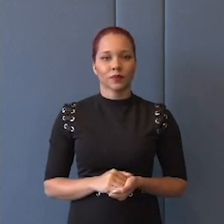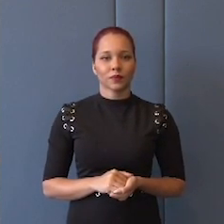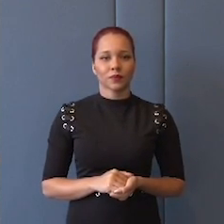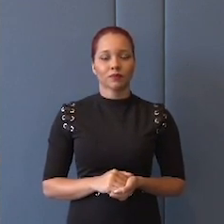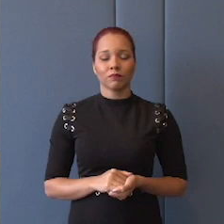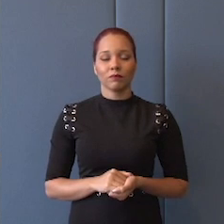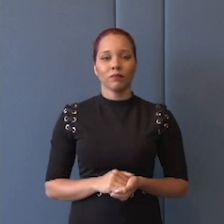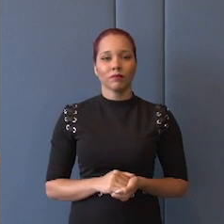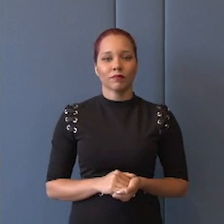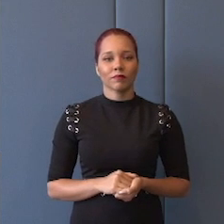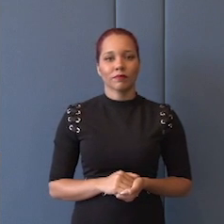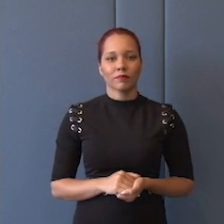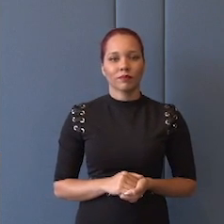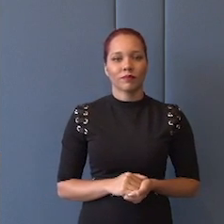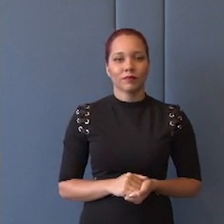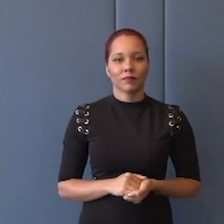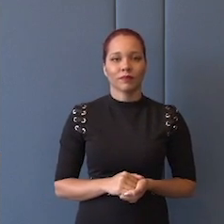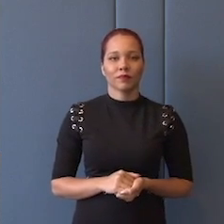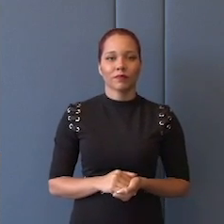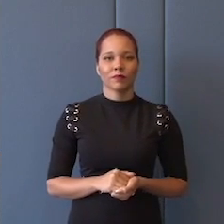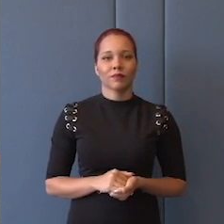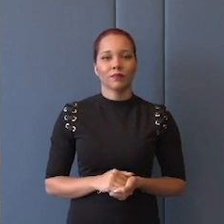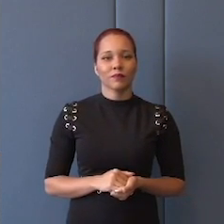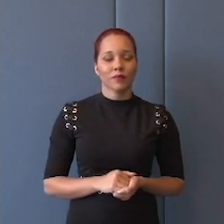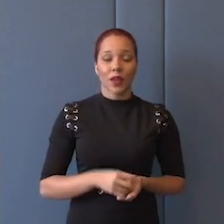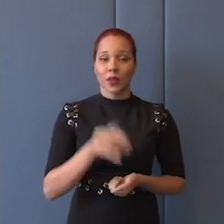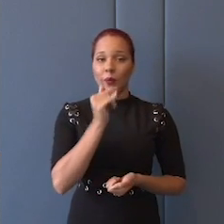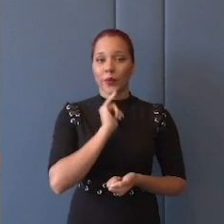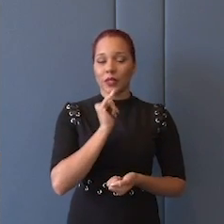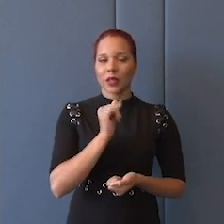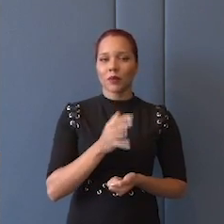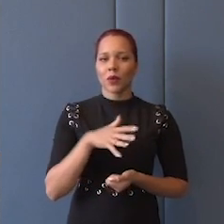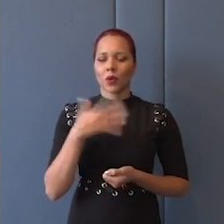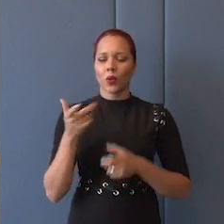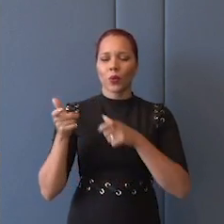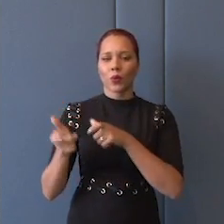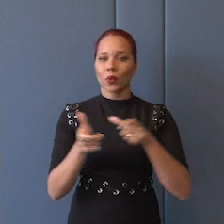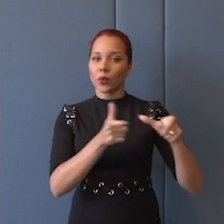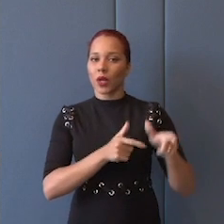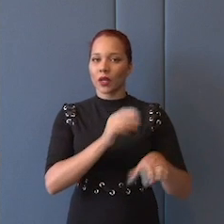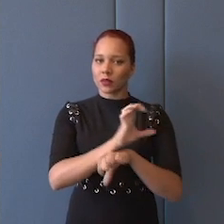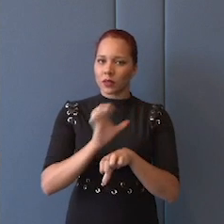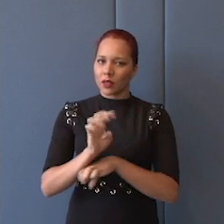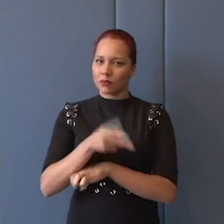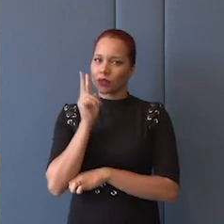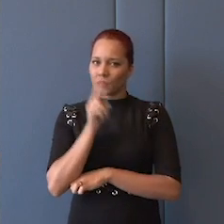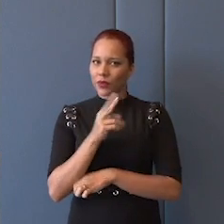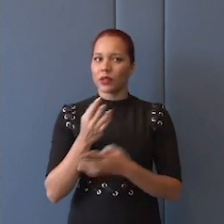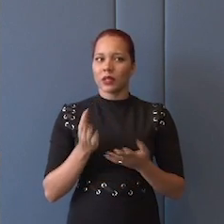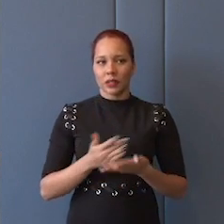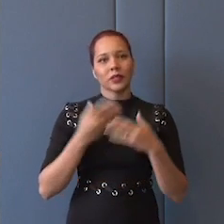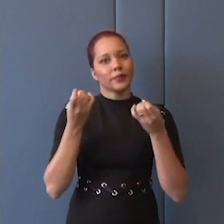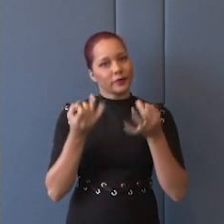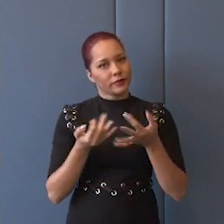Por exemplo, a questão de posições de Estado. Eu já ouvi essa expressão mais de uma vez.